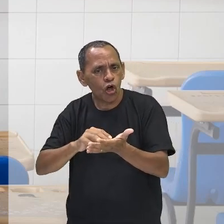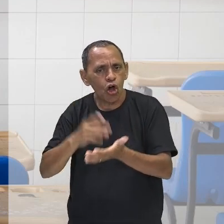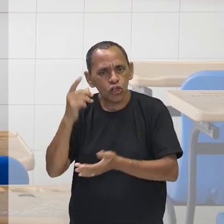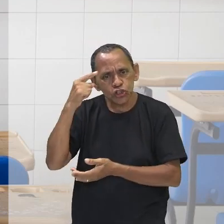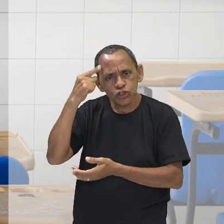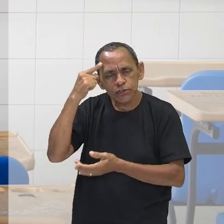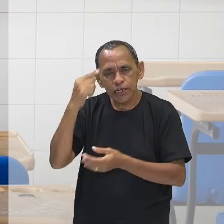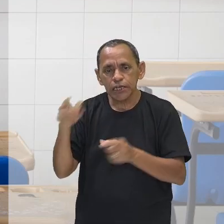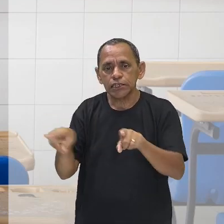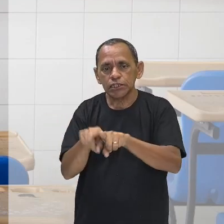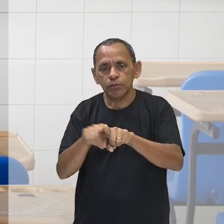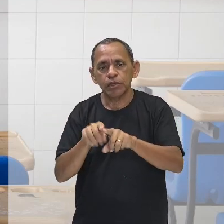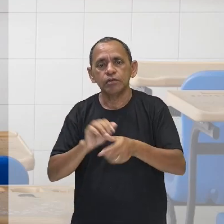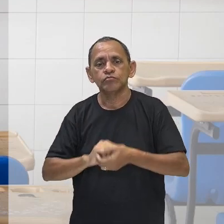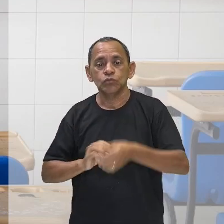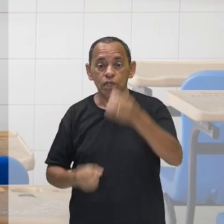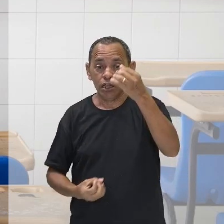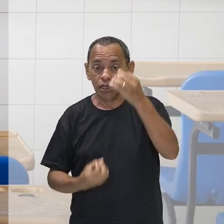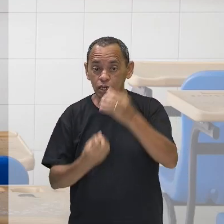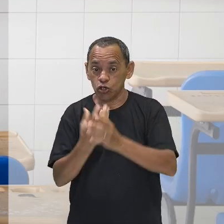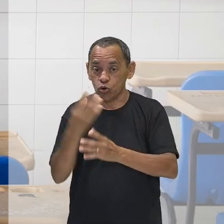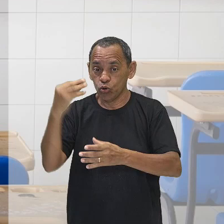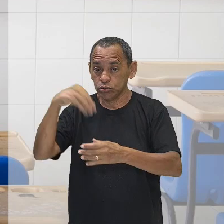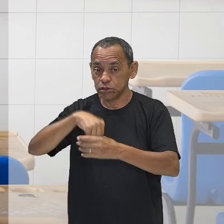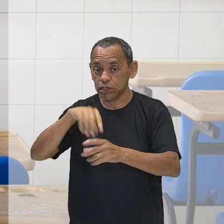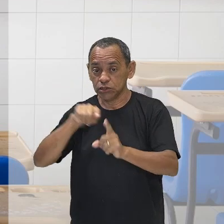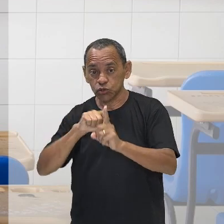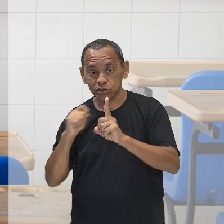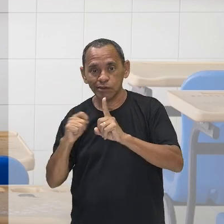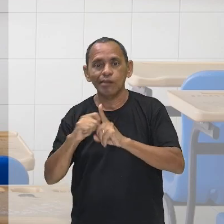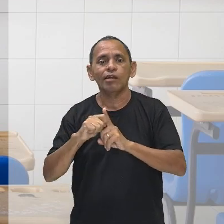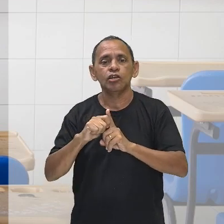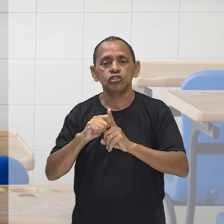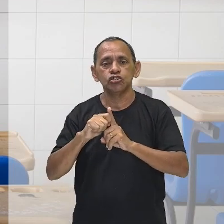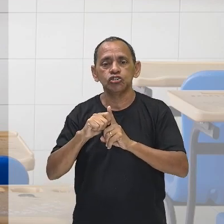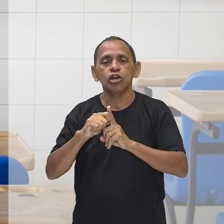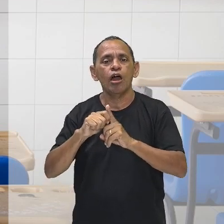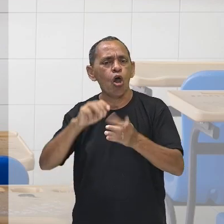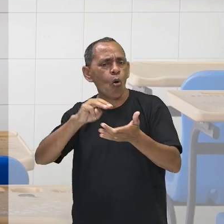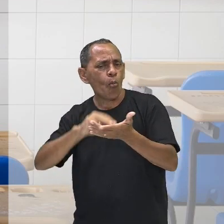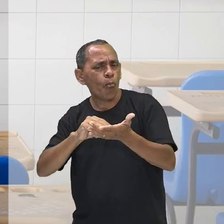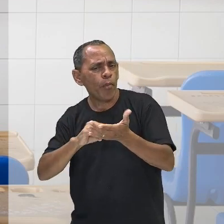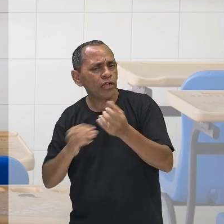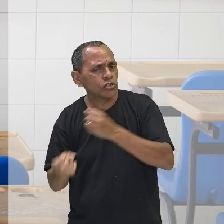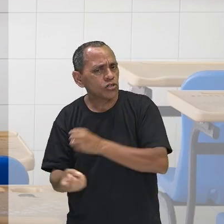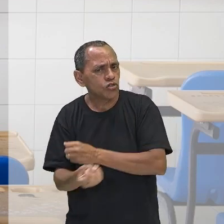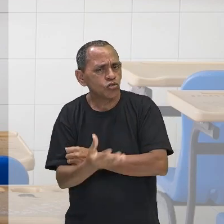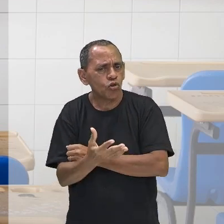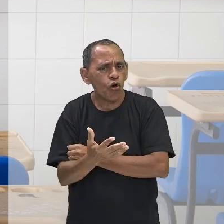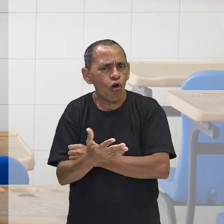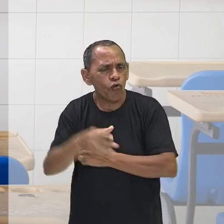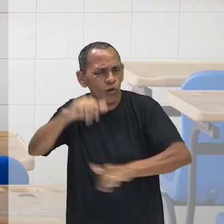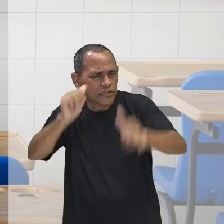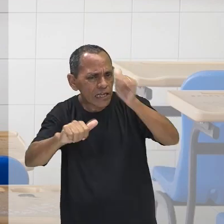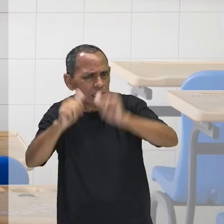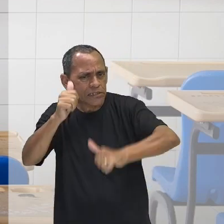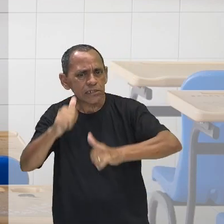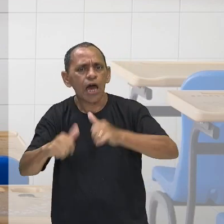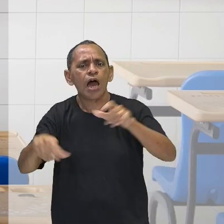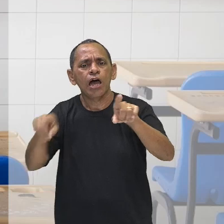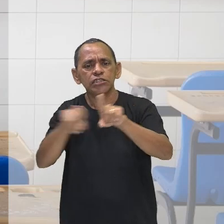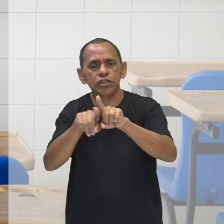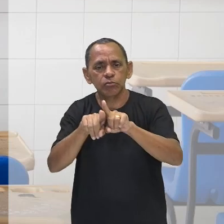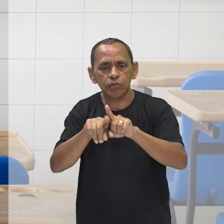ele inaugurou na sociologia uma nova maneira de analisar e interpretar a realidade social,